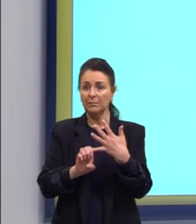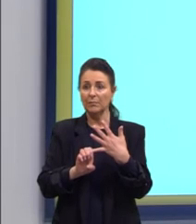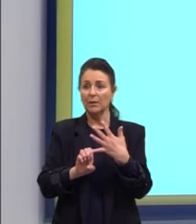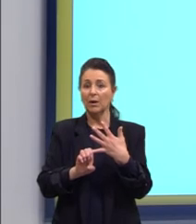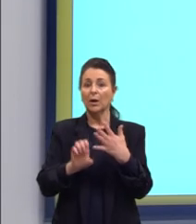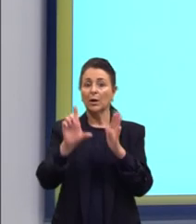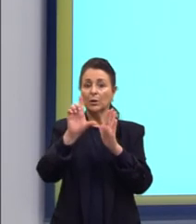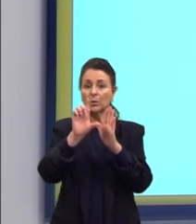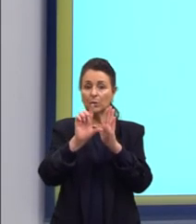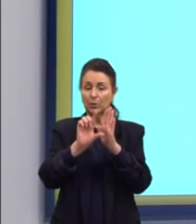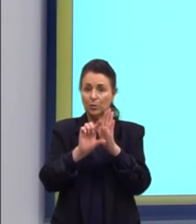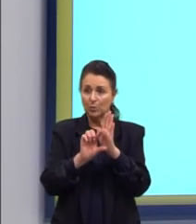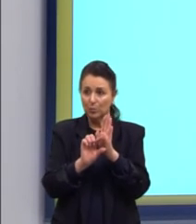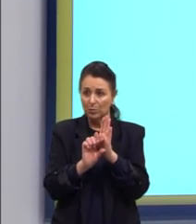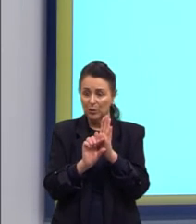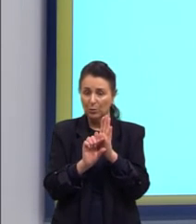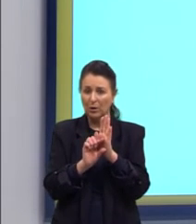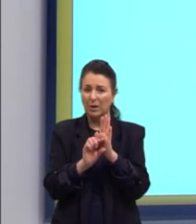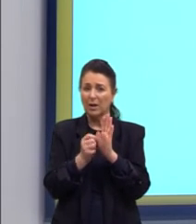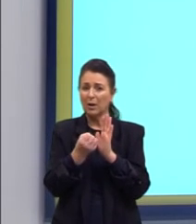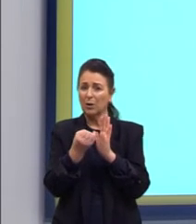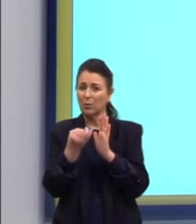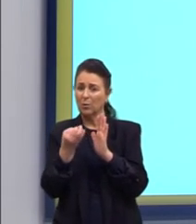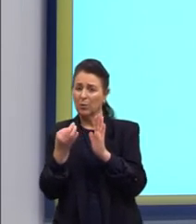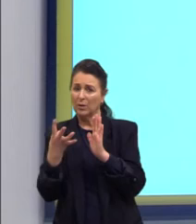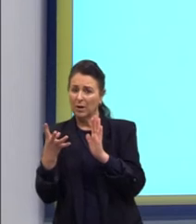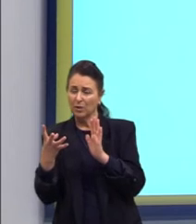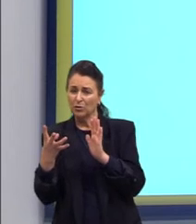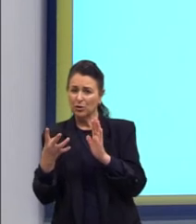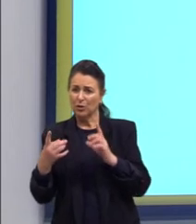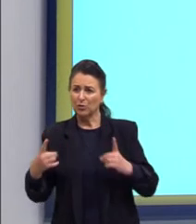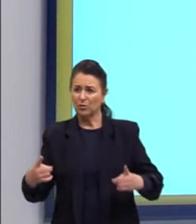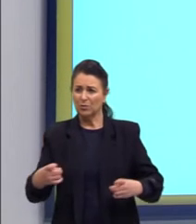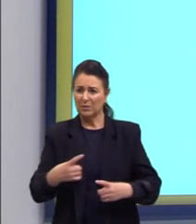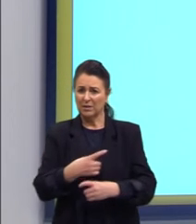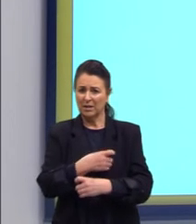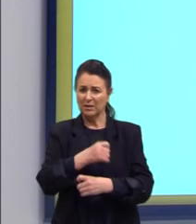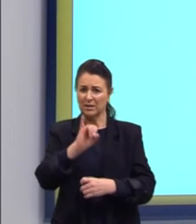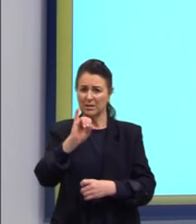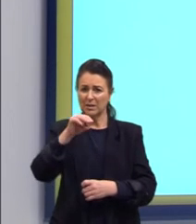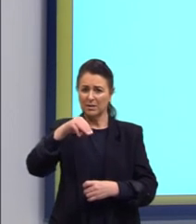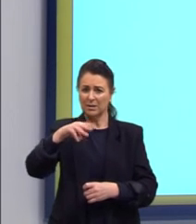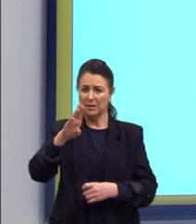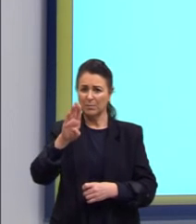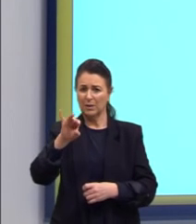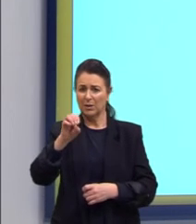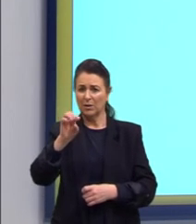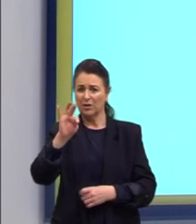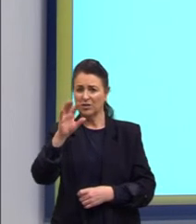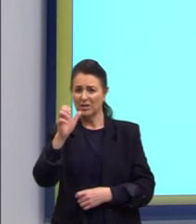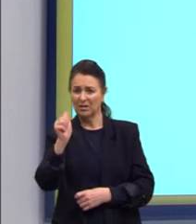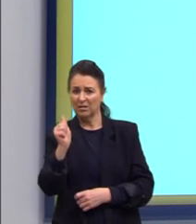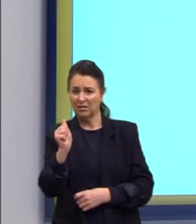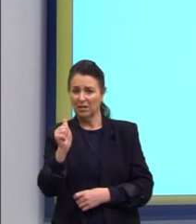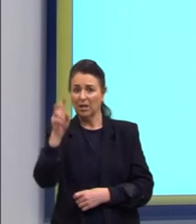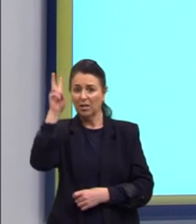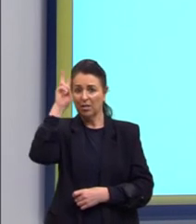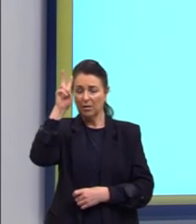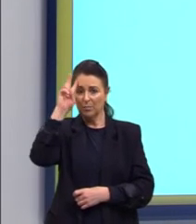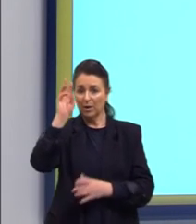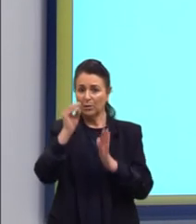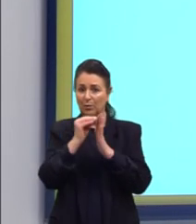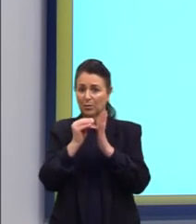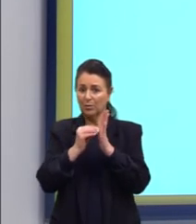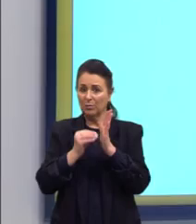Redução da densidade de bactérias simbióticas. Ai, lembrando o que é simbiose, né? Olha só como é